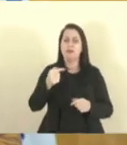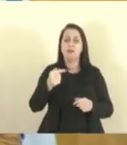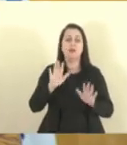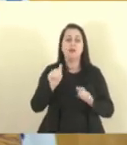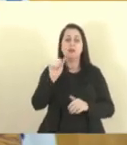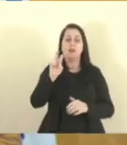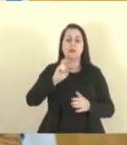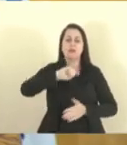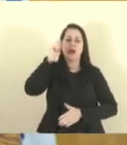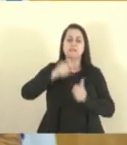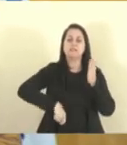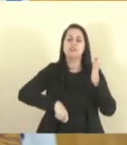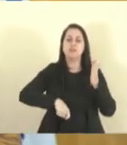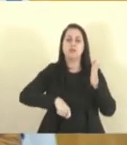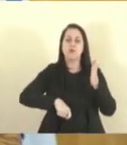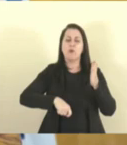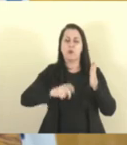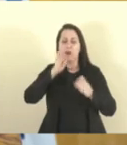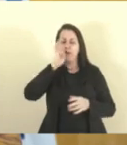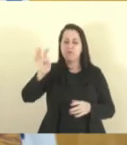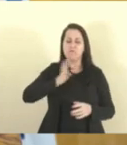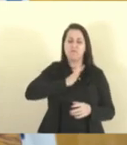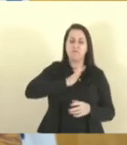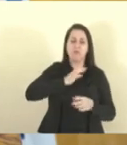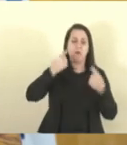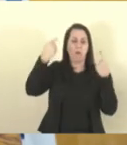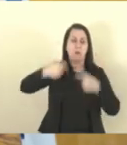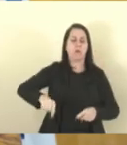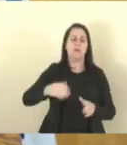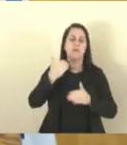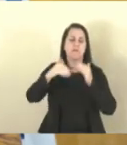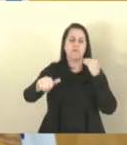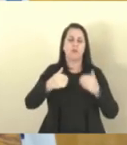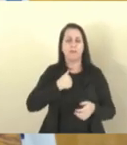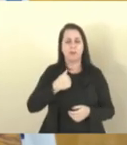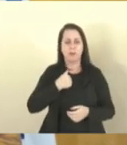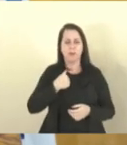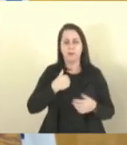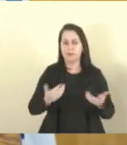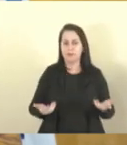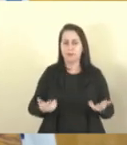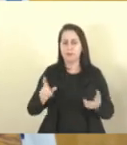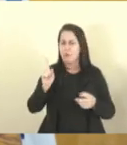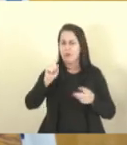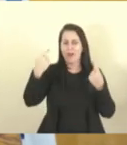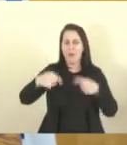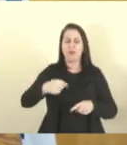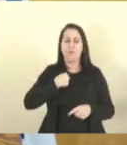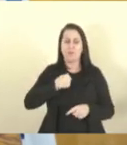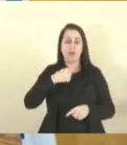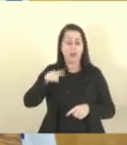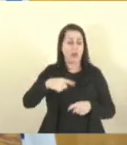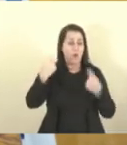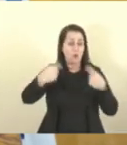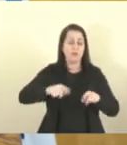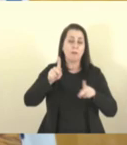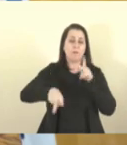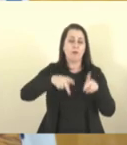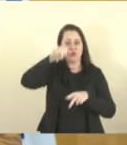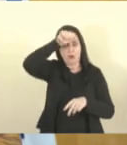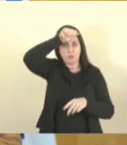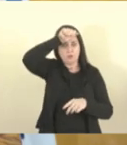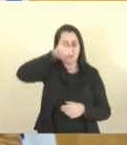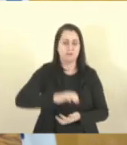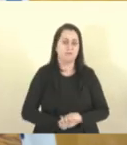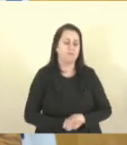uma nota de repúdio contra o deputado Alcântaro. Essa nota não é contra a minha, essa nota é contra o povo aracruzense.